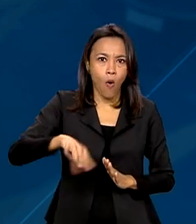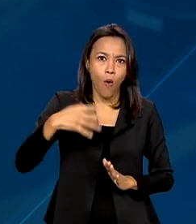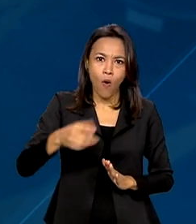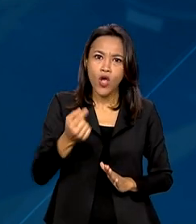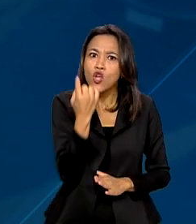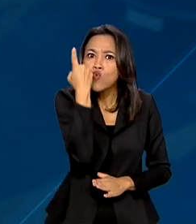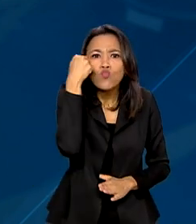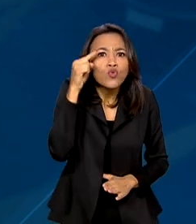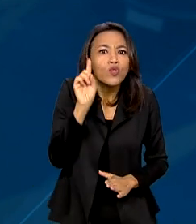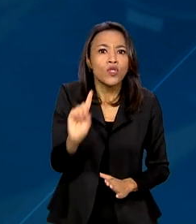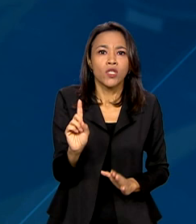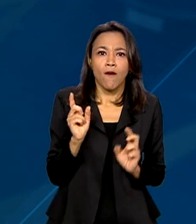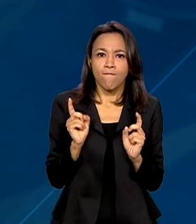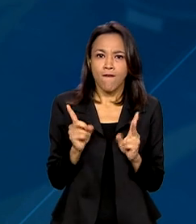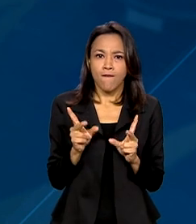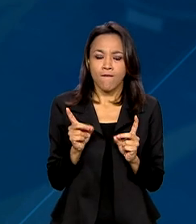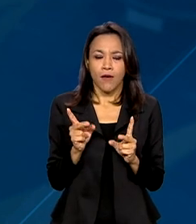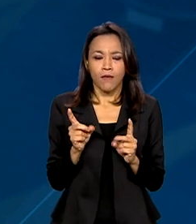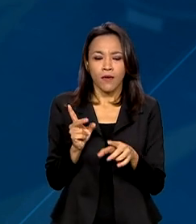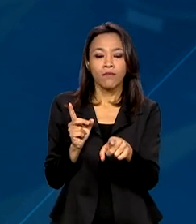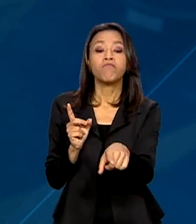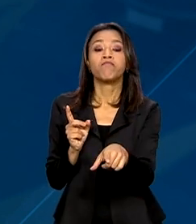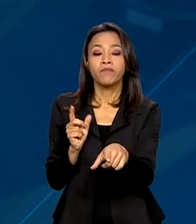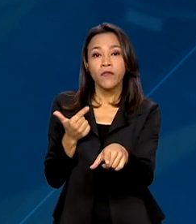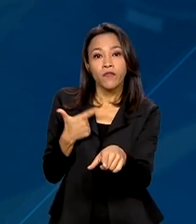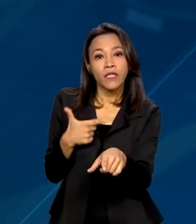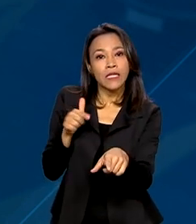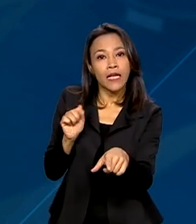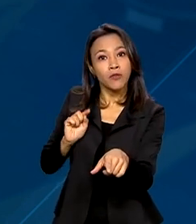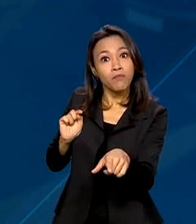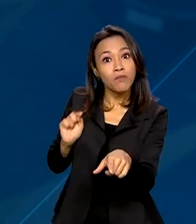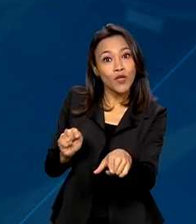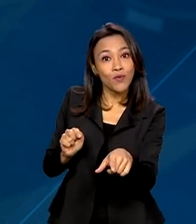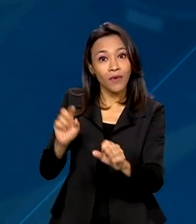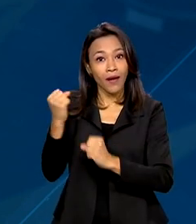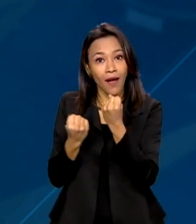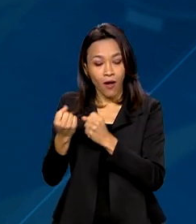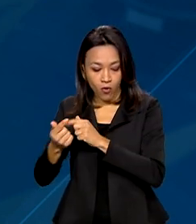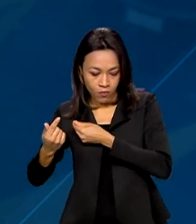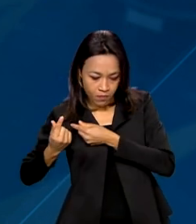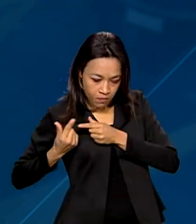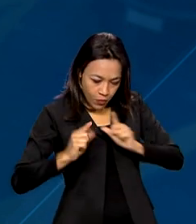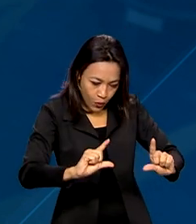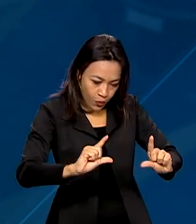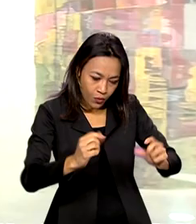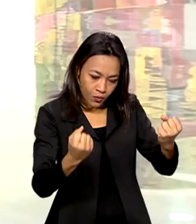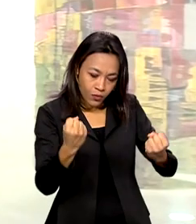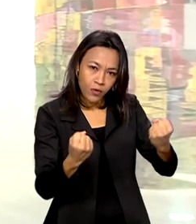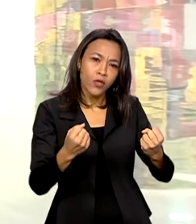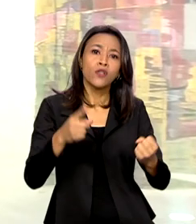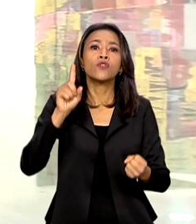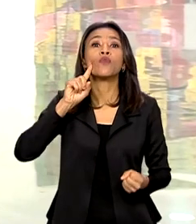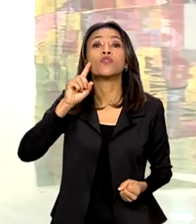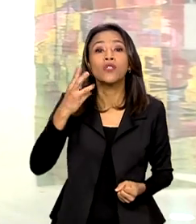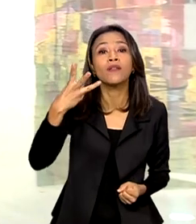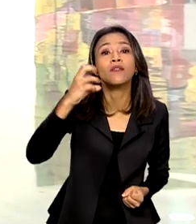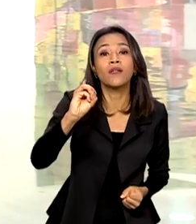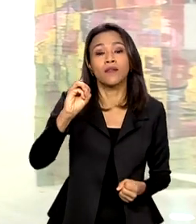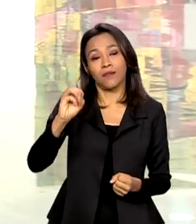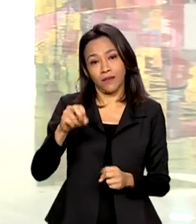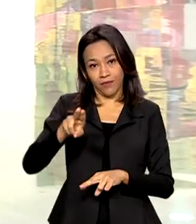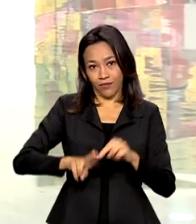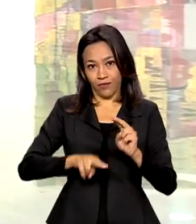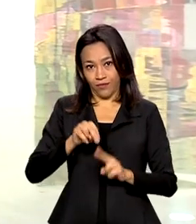em um único dia. Foram 27 mil carros emplacados só em 30 de junho. A aposta para